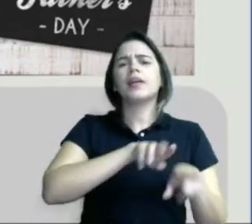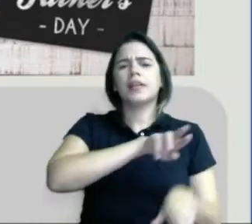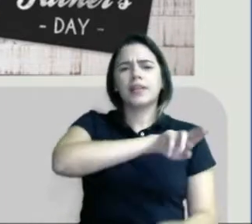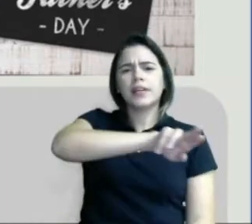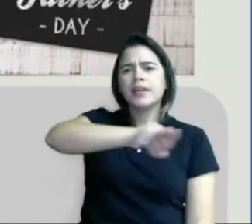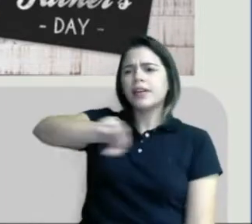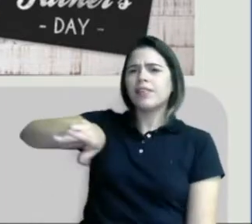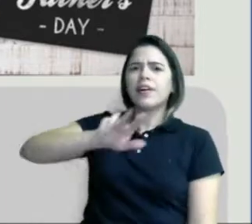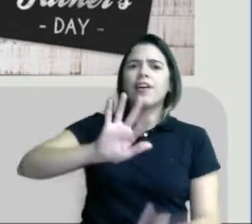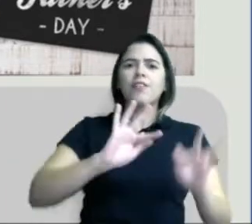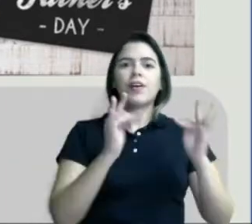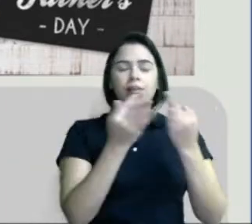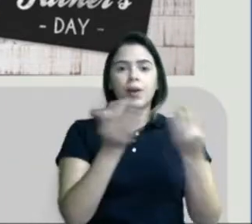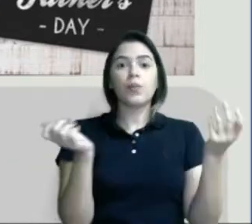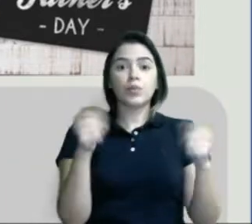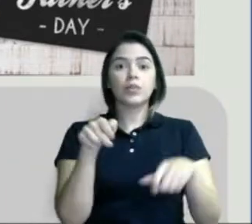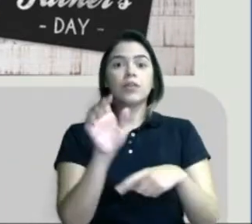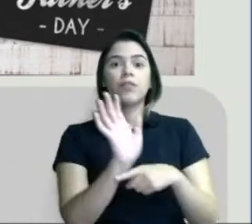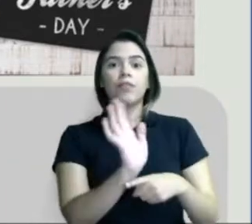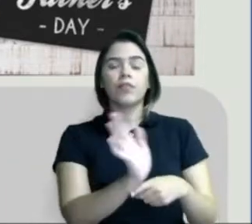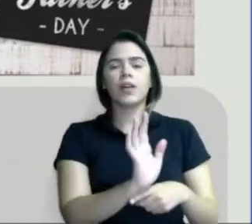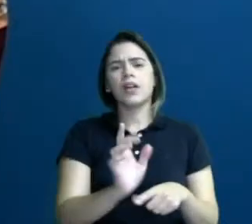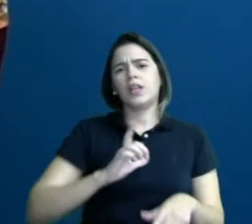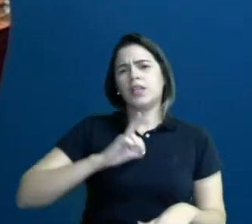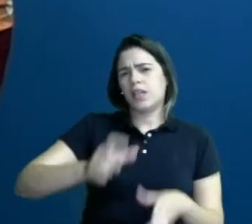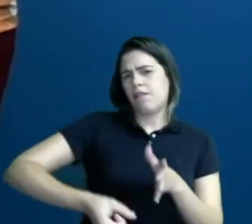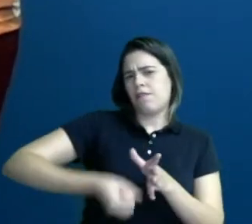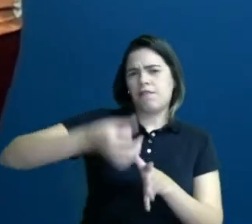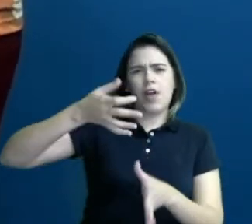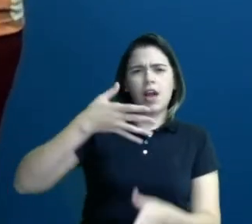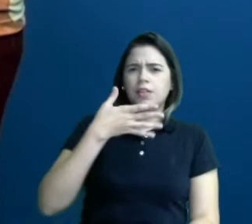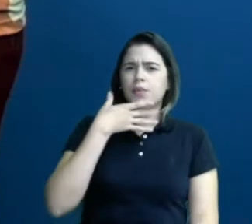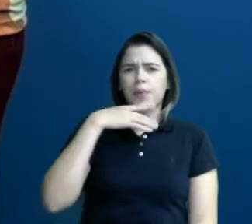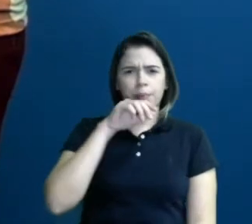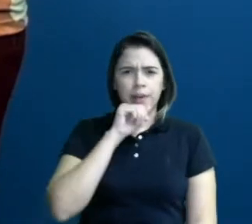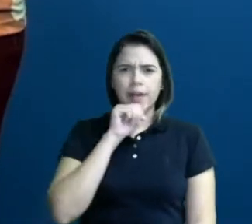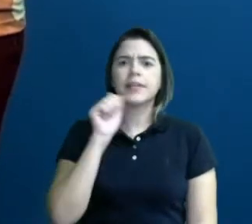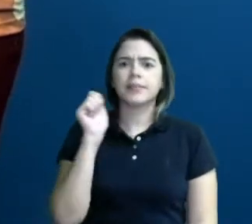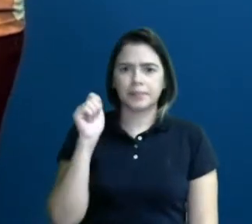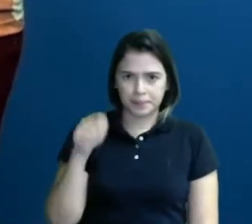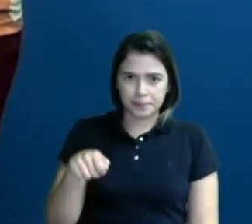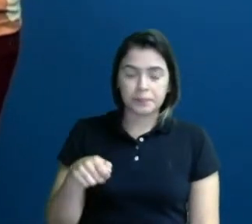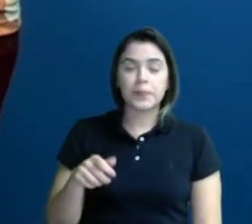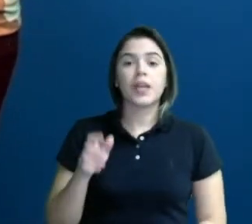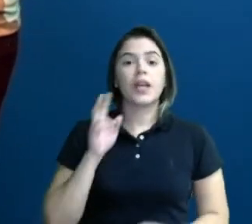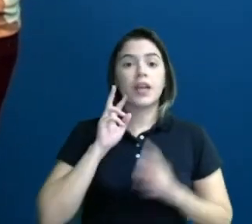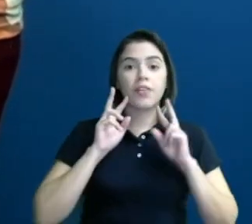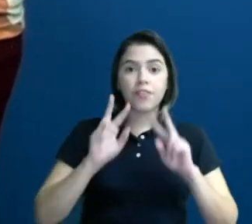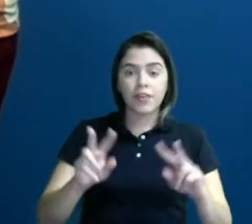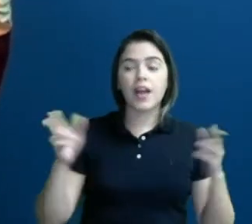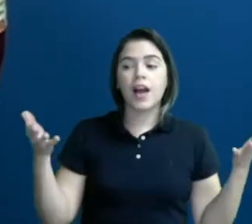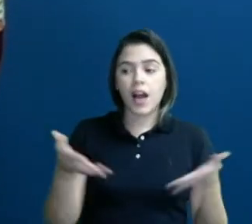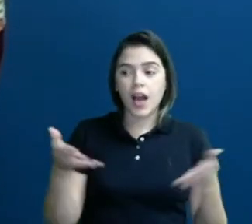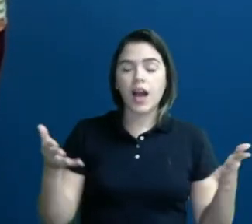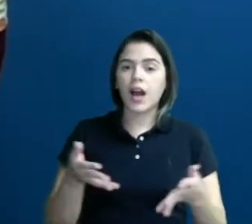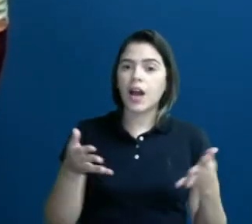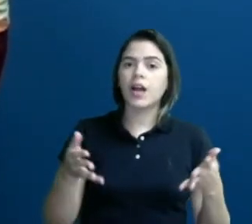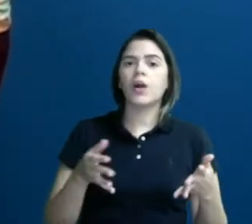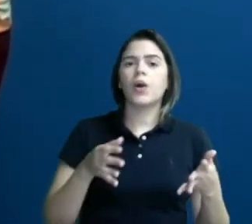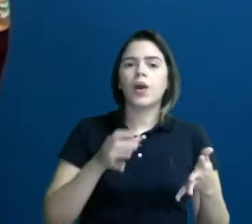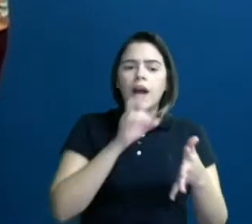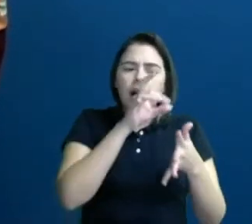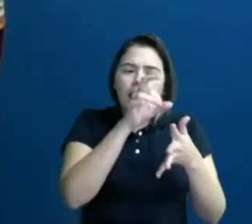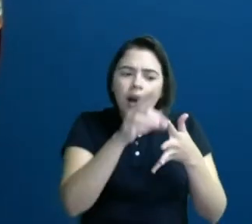É como a gente pôde ver no vídeo. Existem vários tipos de pais, né? E a gente vai ver agora alguns tipos desses